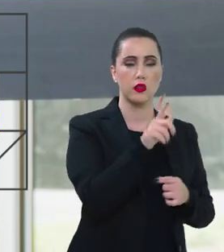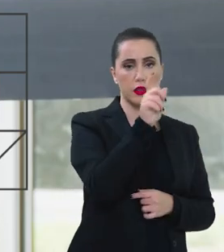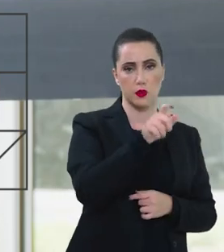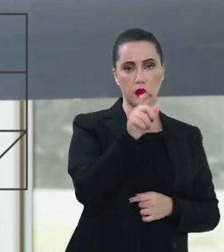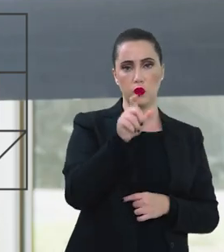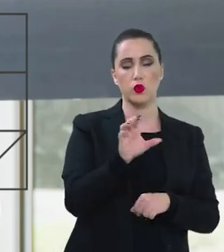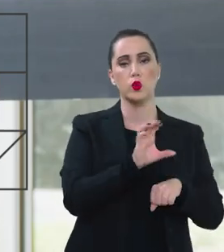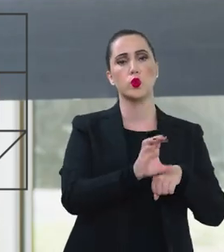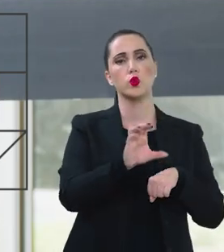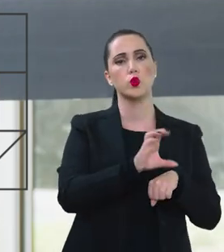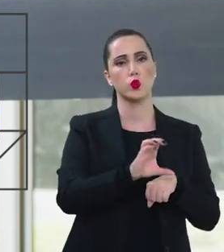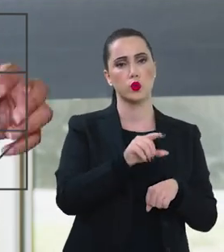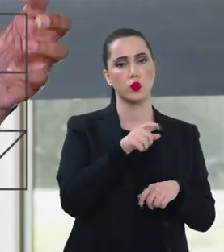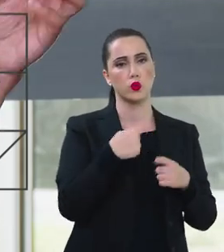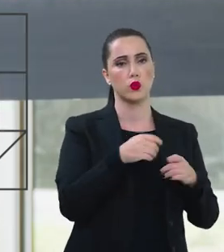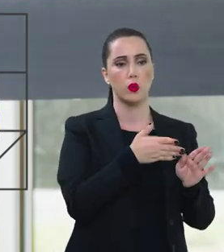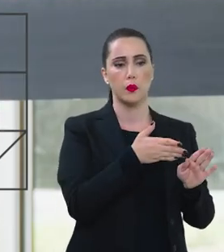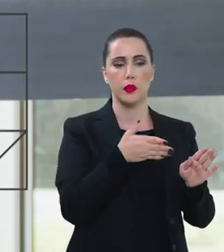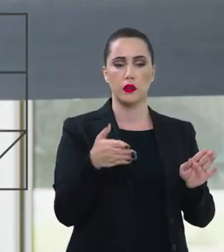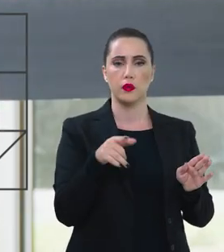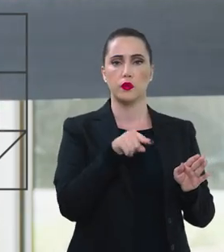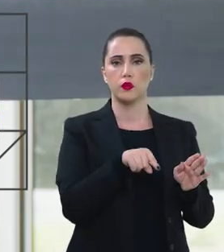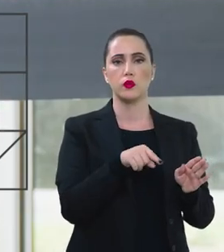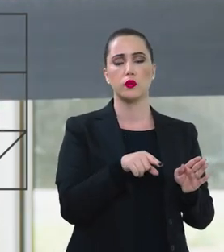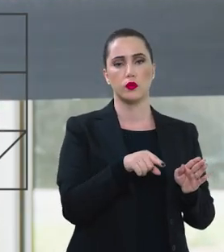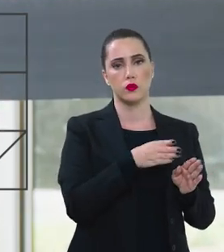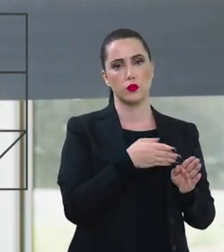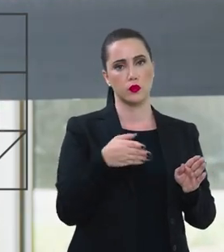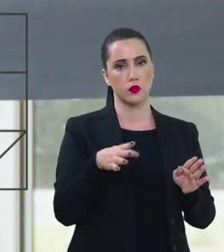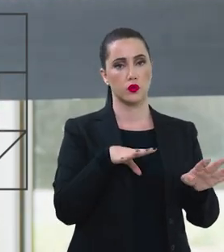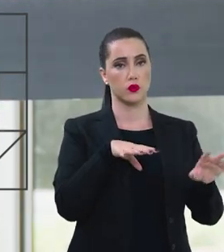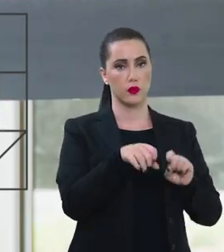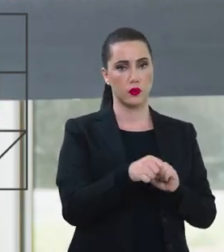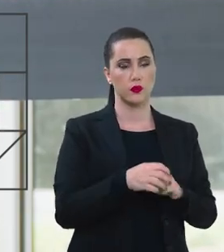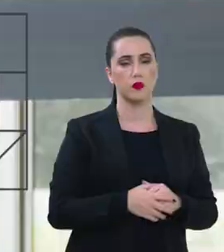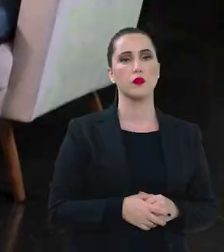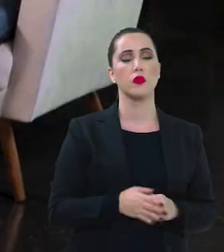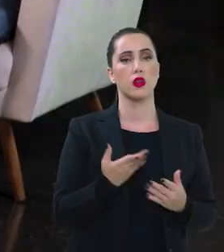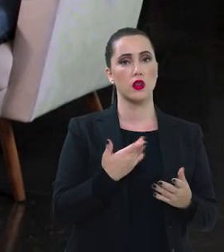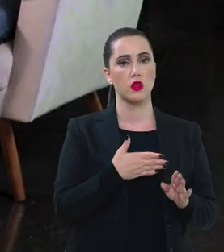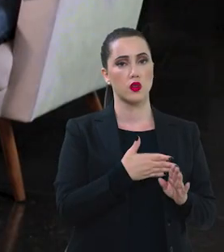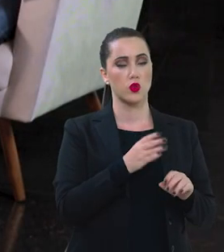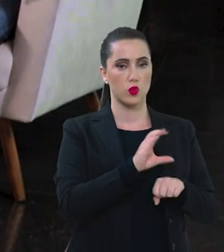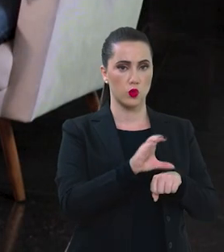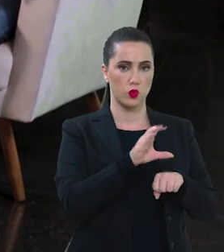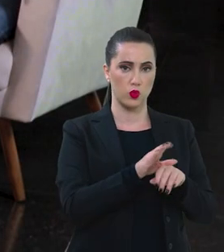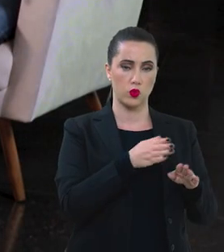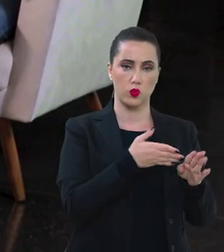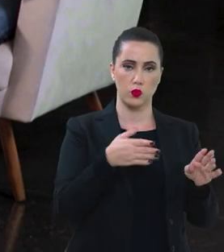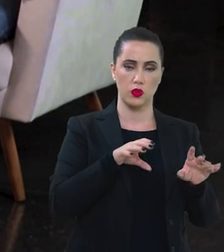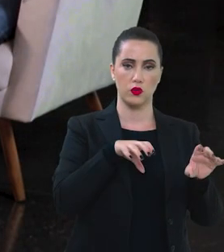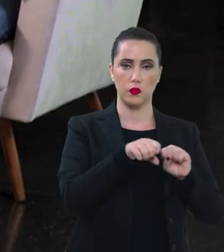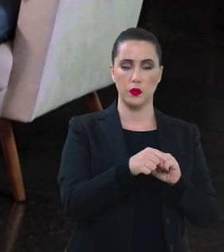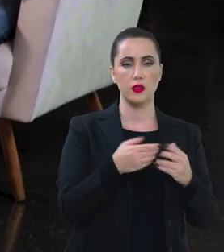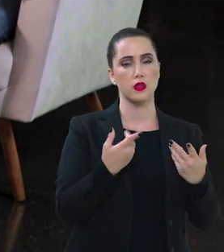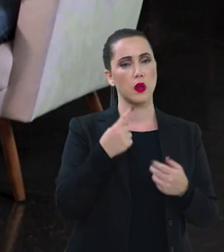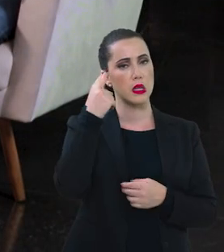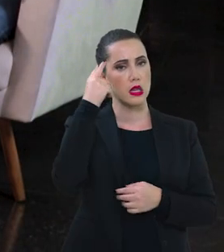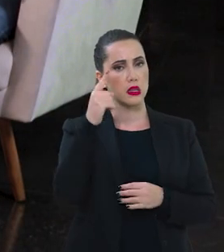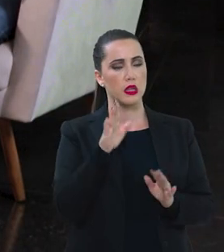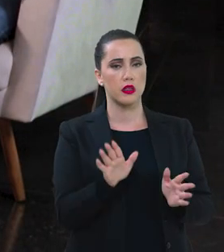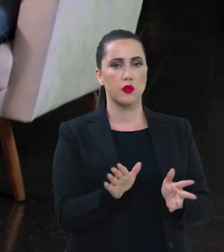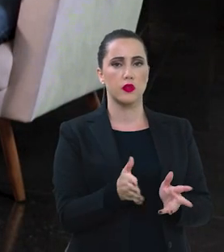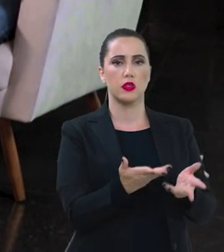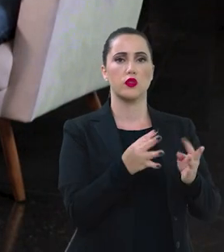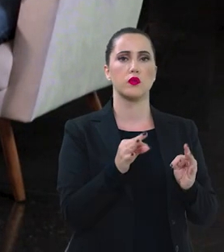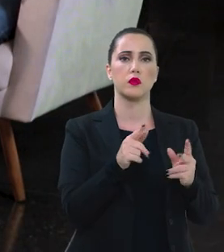um desses agentes que fazem o curso durante a formação, durante esses cursos que estão sendo feitos. E a ideia é que tenha